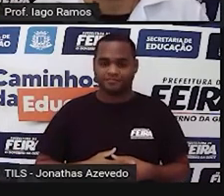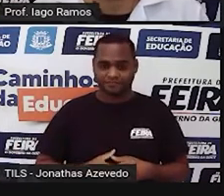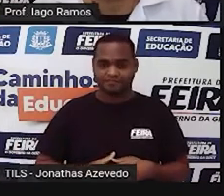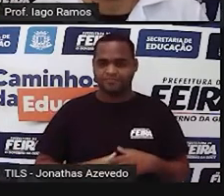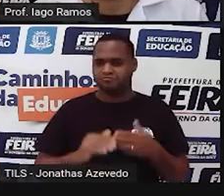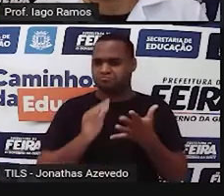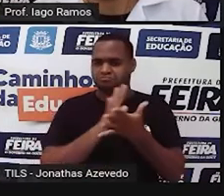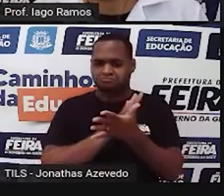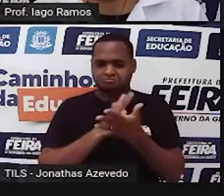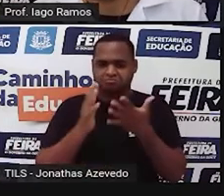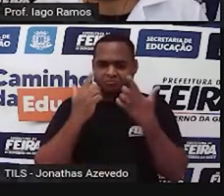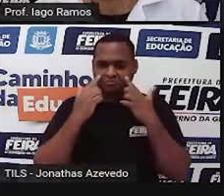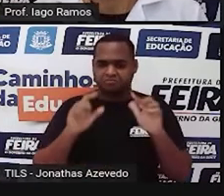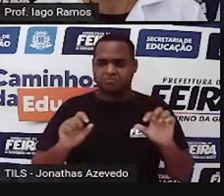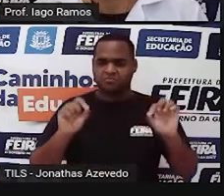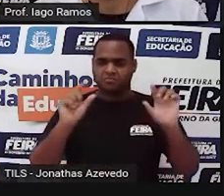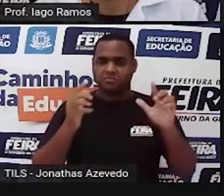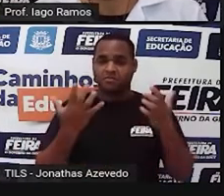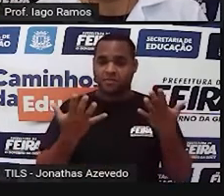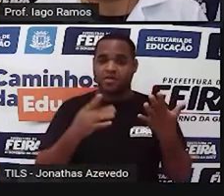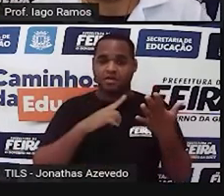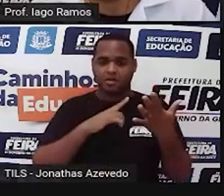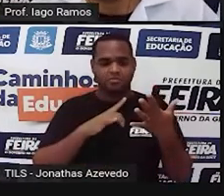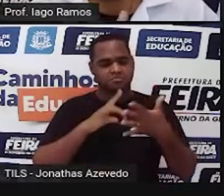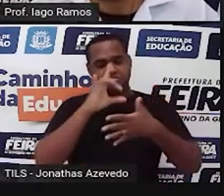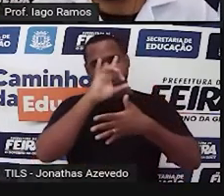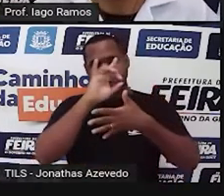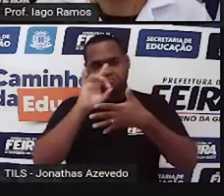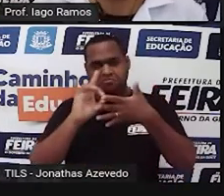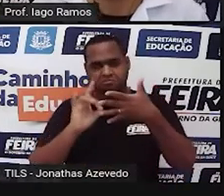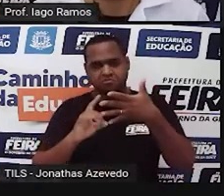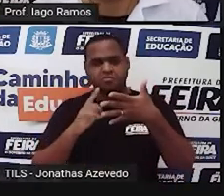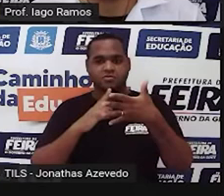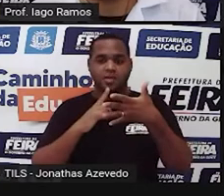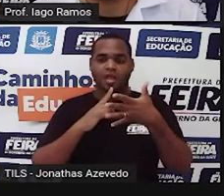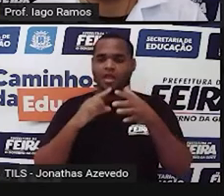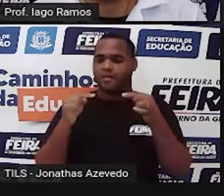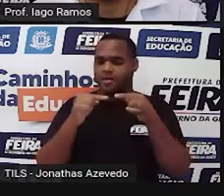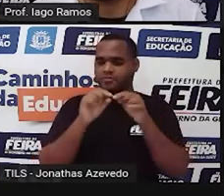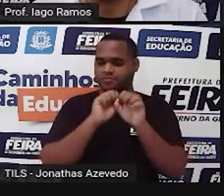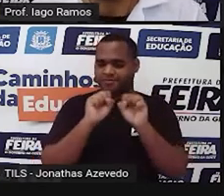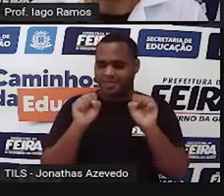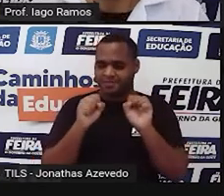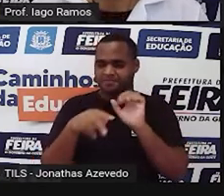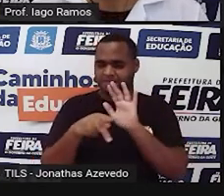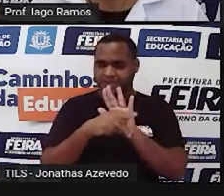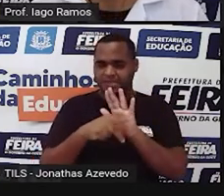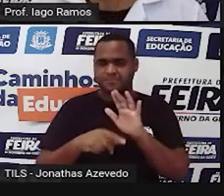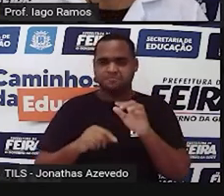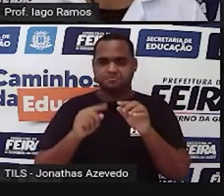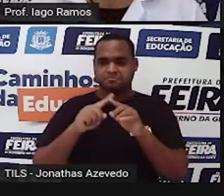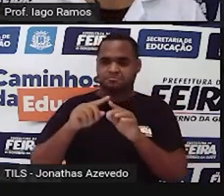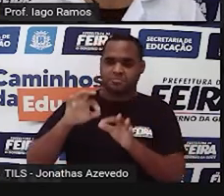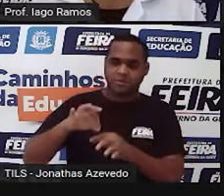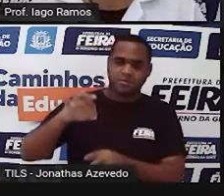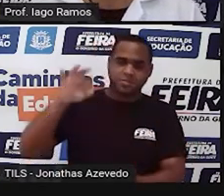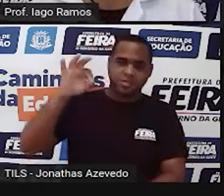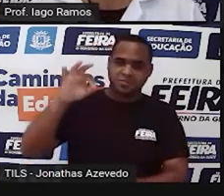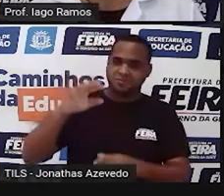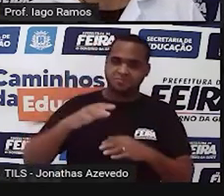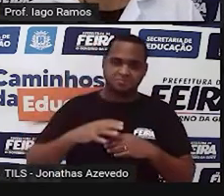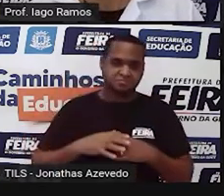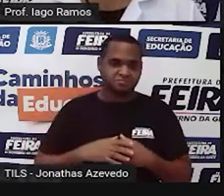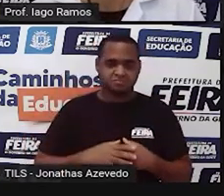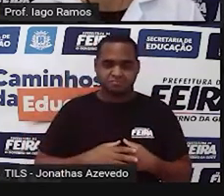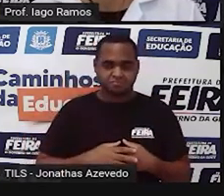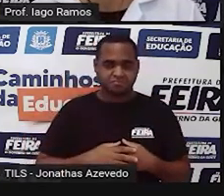maneiras de medir as coisas que fazem parte desse sistema de medidas, né? Comprimento, né? É uma